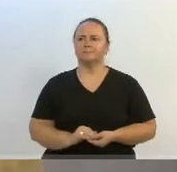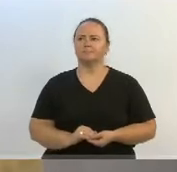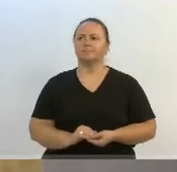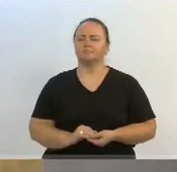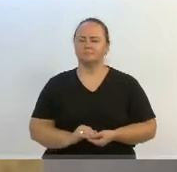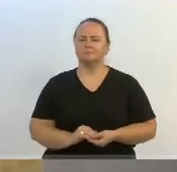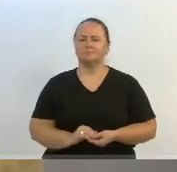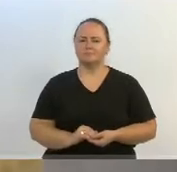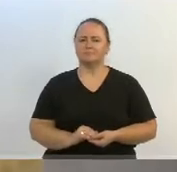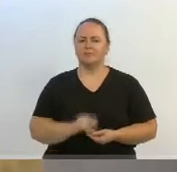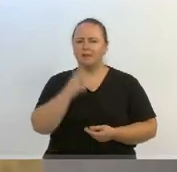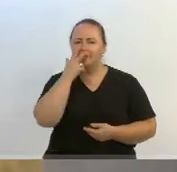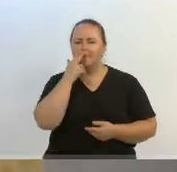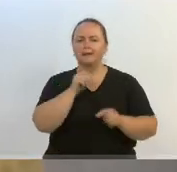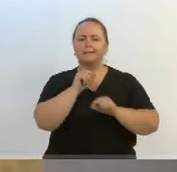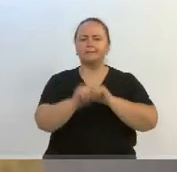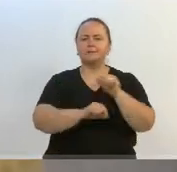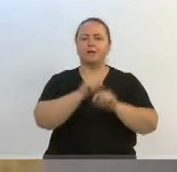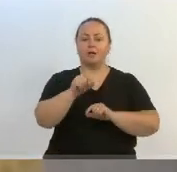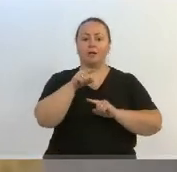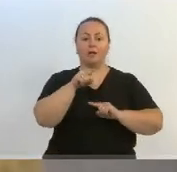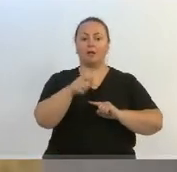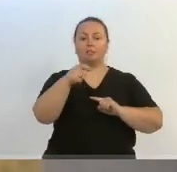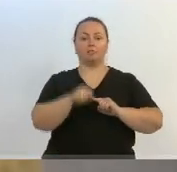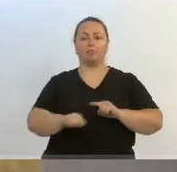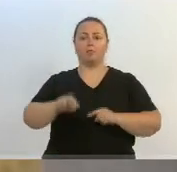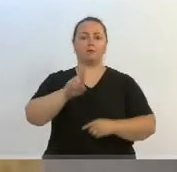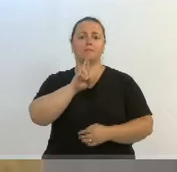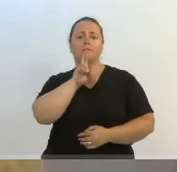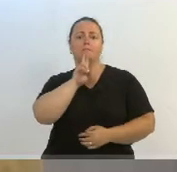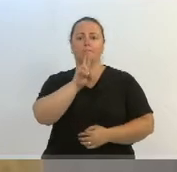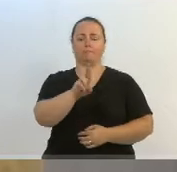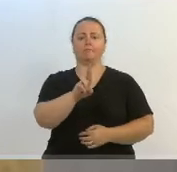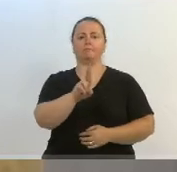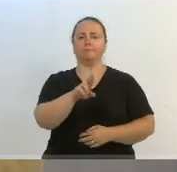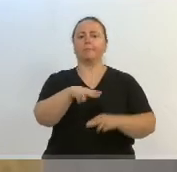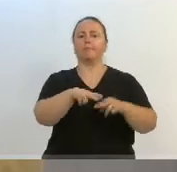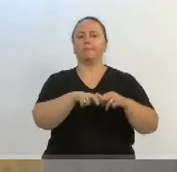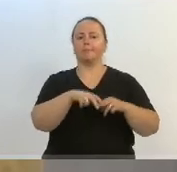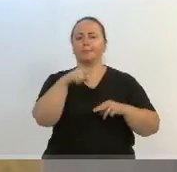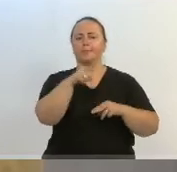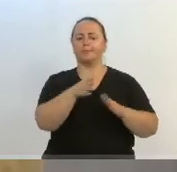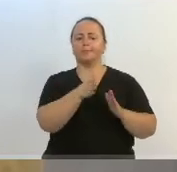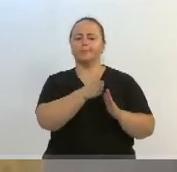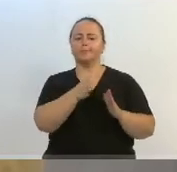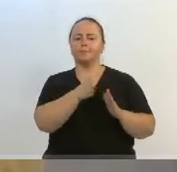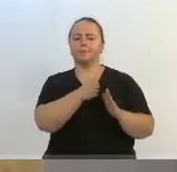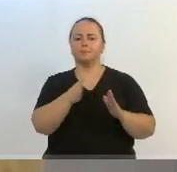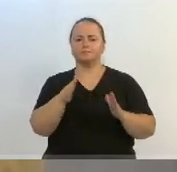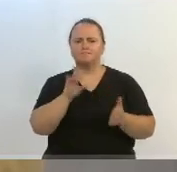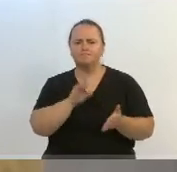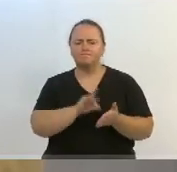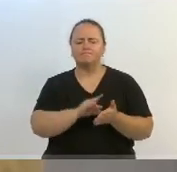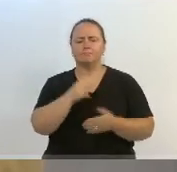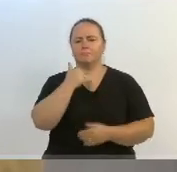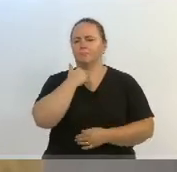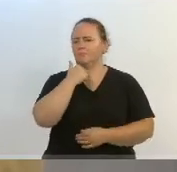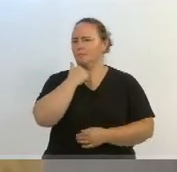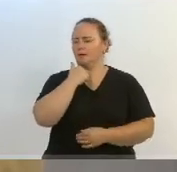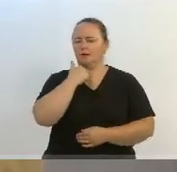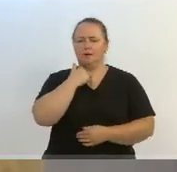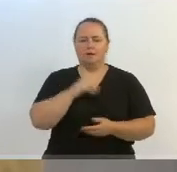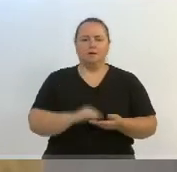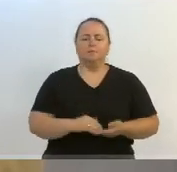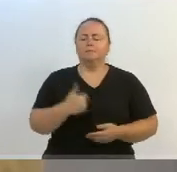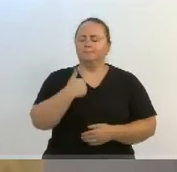com relação a não responder aos seus atos em função do seu mandato. Isso realmente não pode mais acontecer, e eu